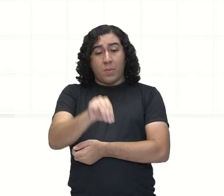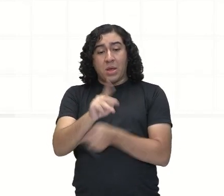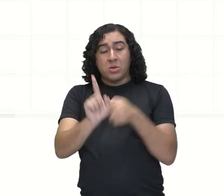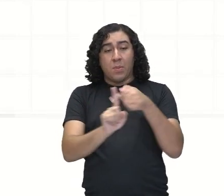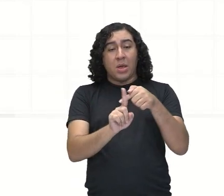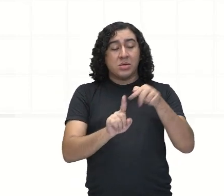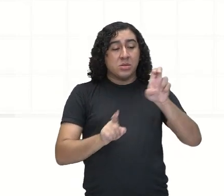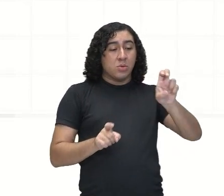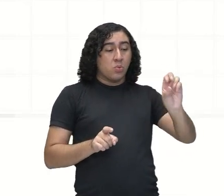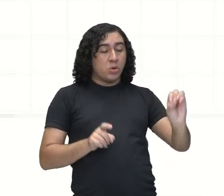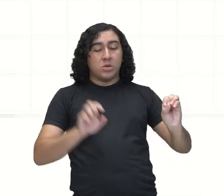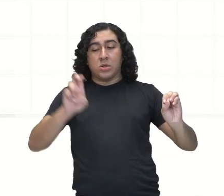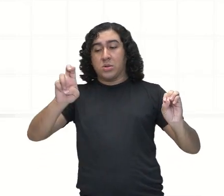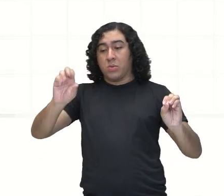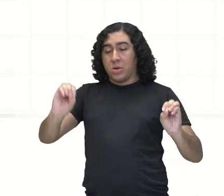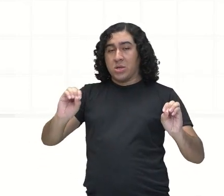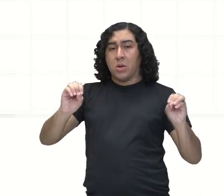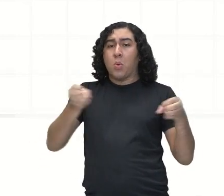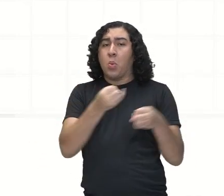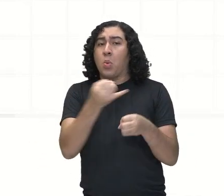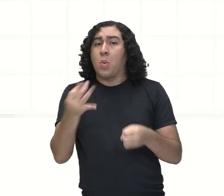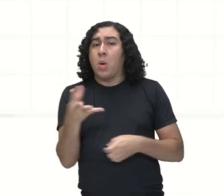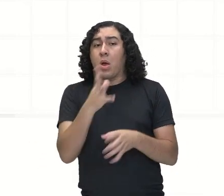Com... A nova faixa, né?